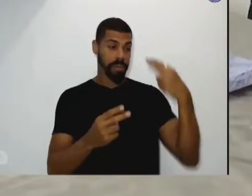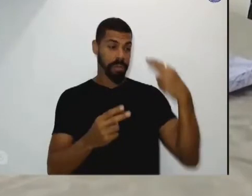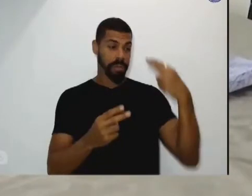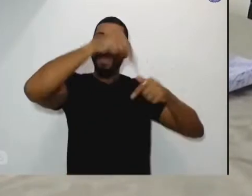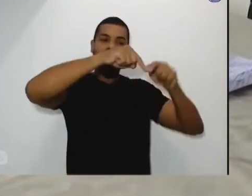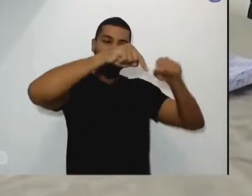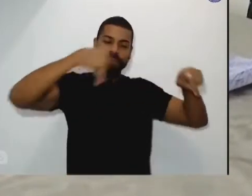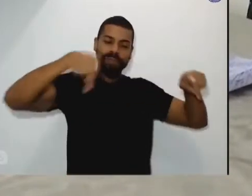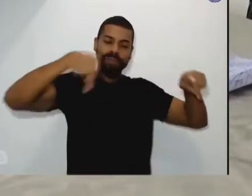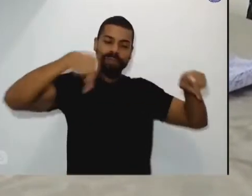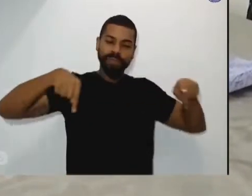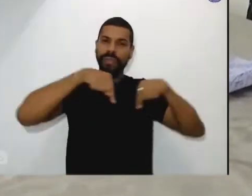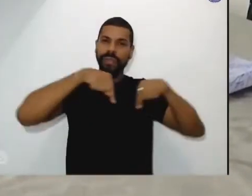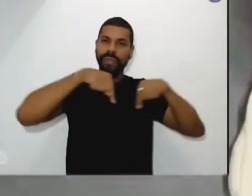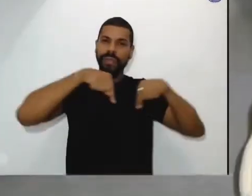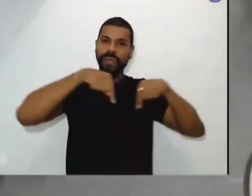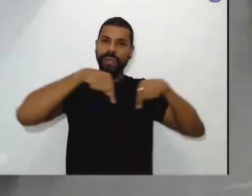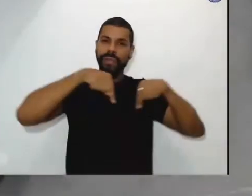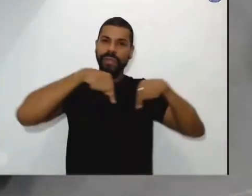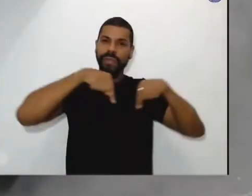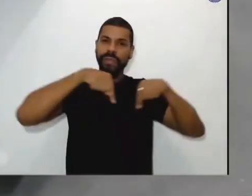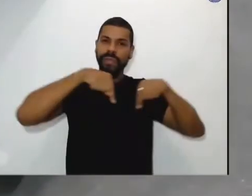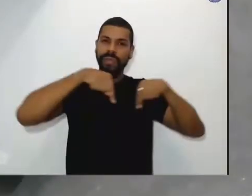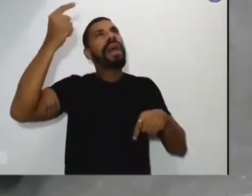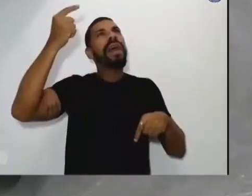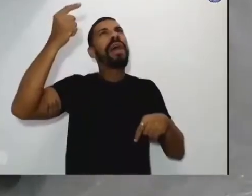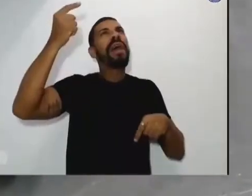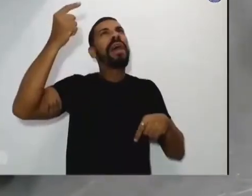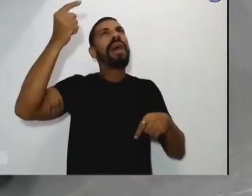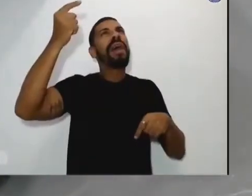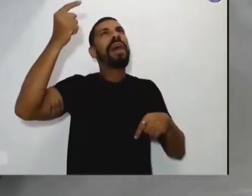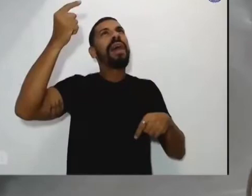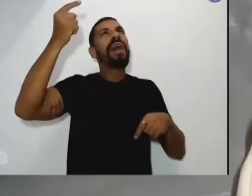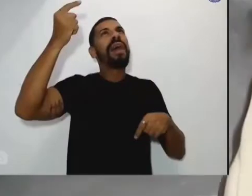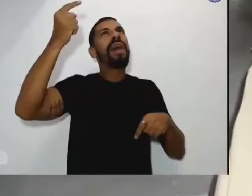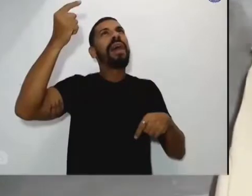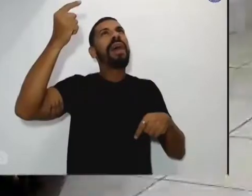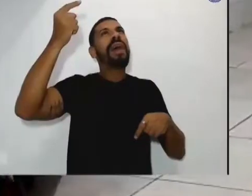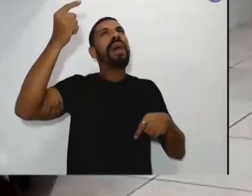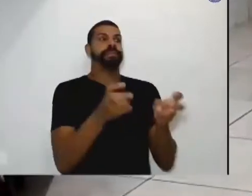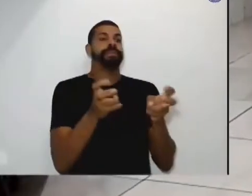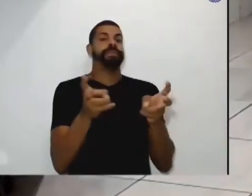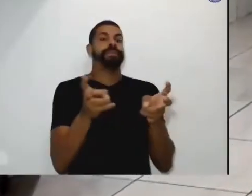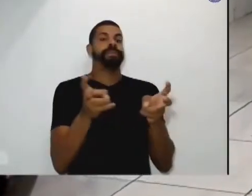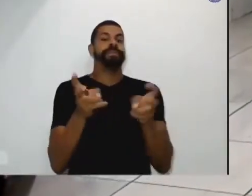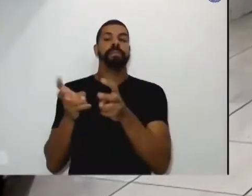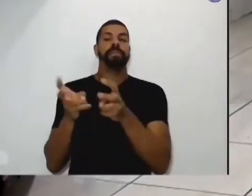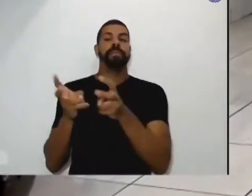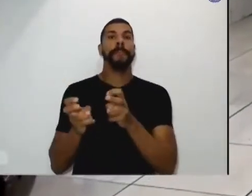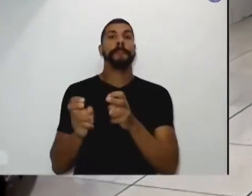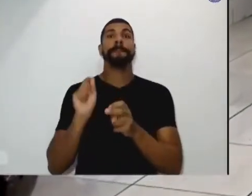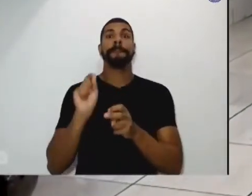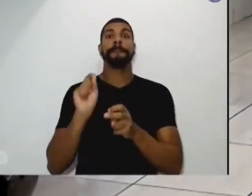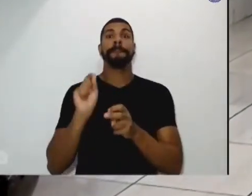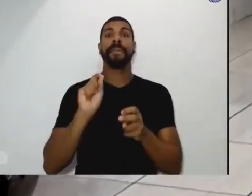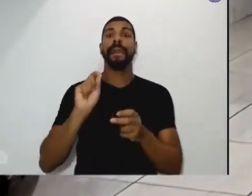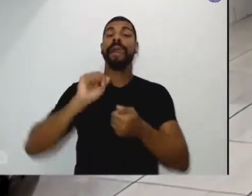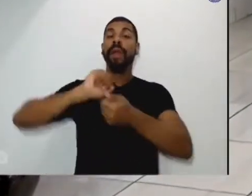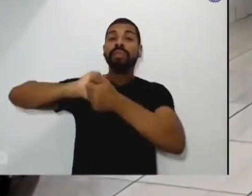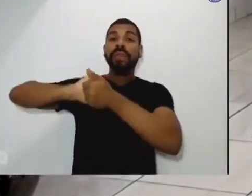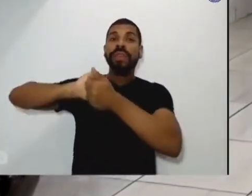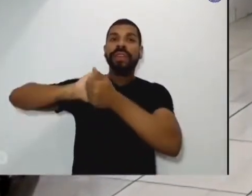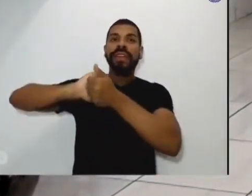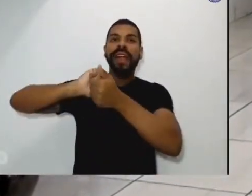de reverem os seus valores, de descobrirem as suas potencialidades, as suas qualidades, se tornando